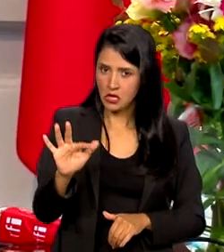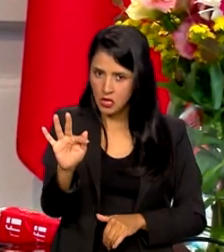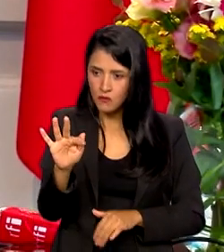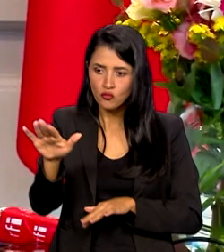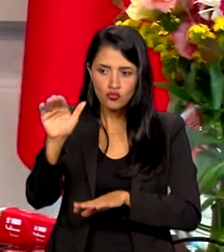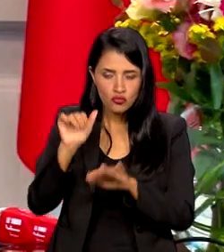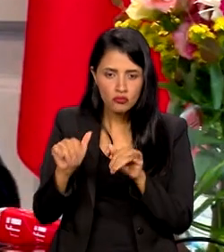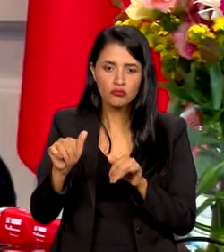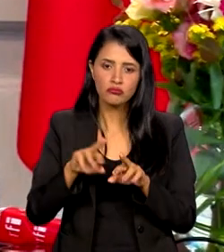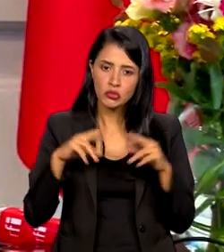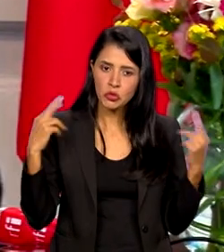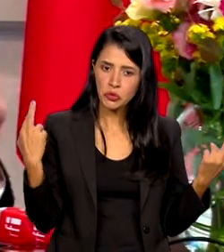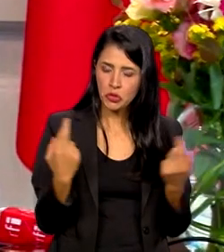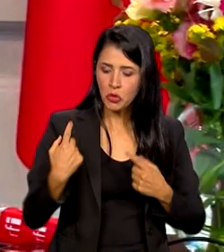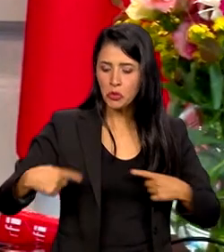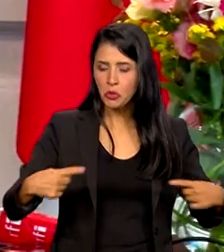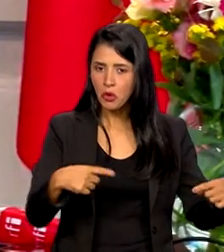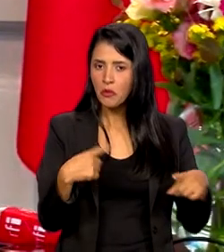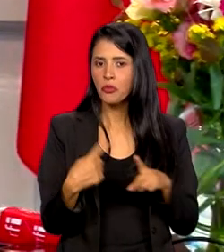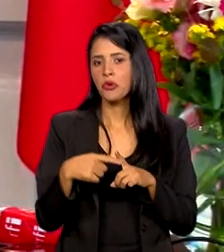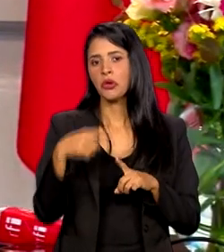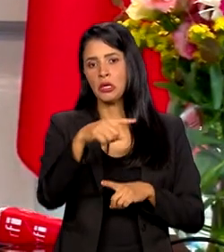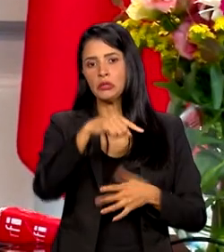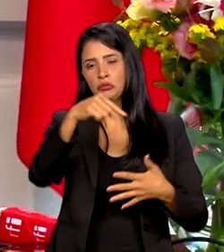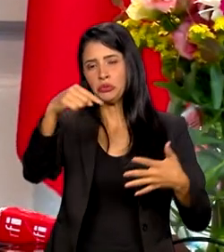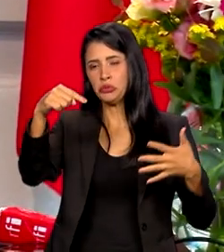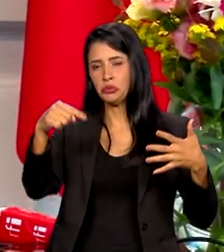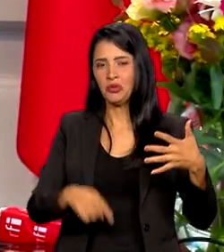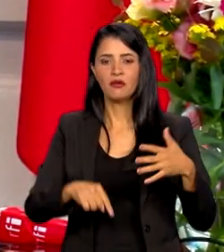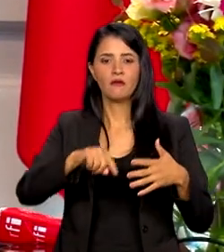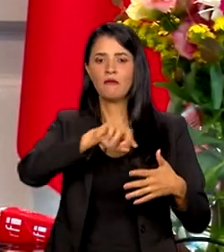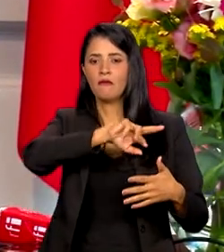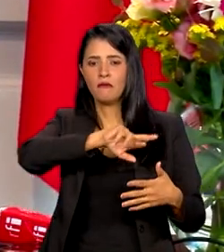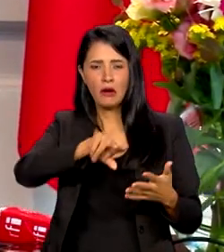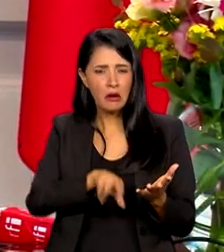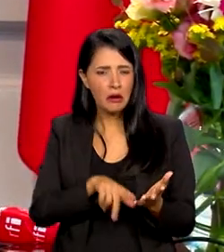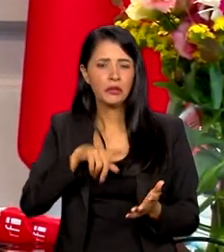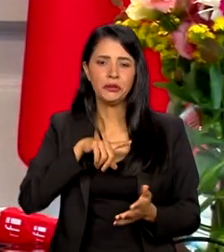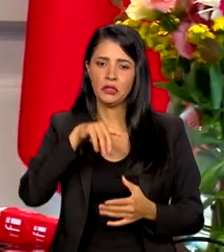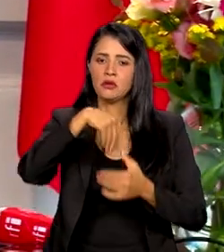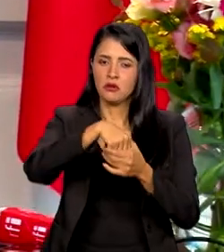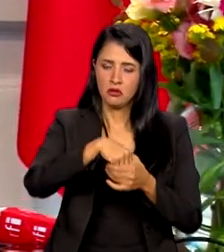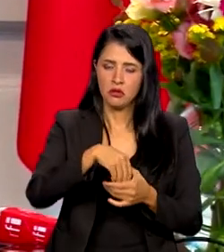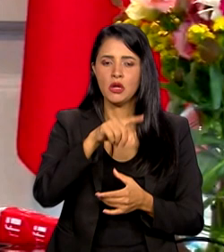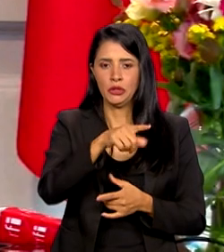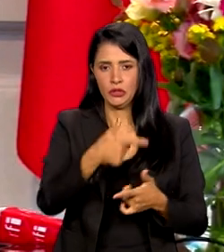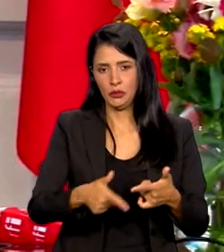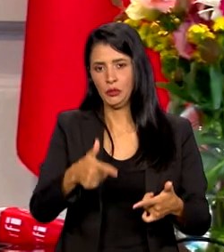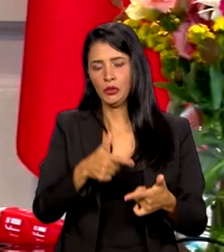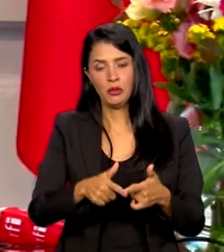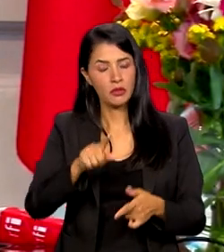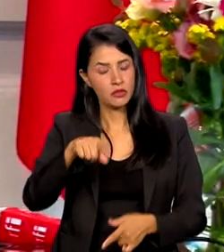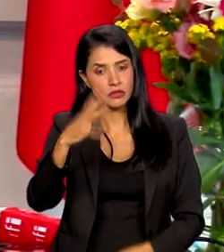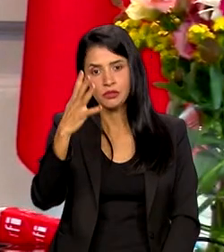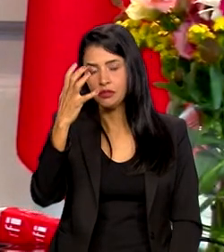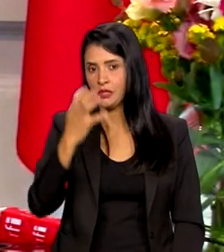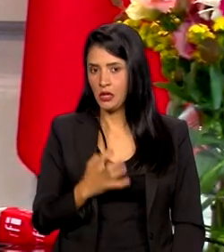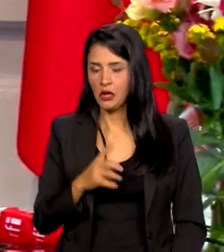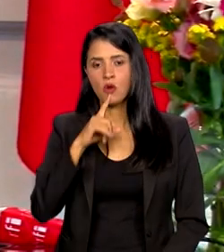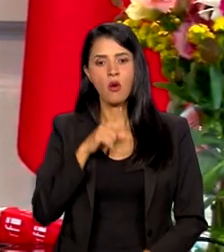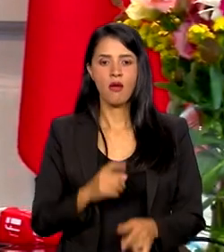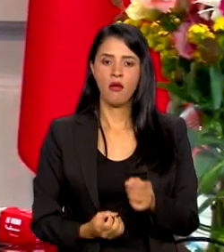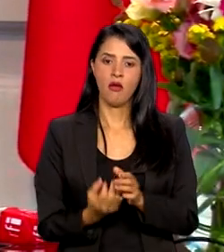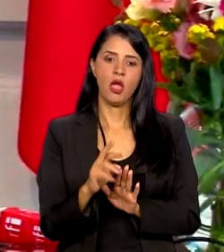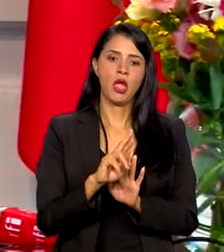essa é uma questão que envolve uma série de aspectos, envolve um problema seríssimo, que é a regulamentação